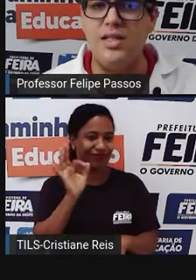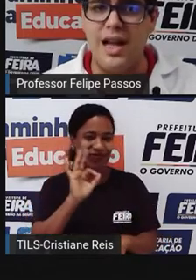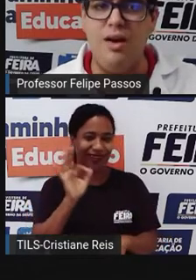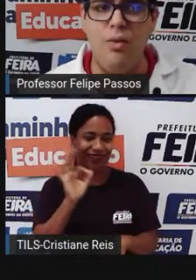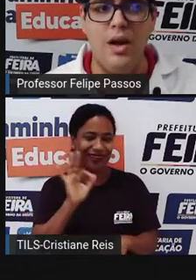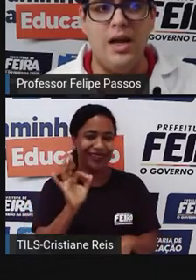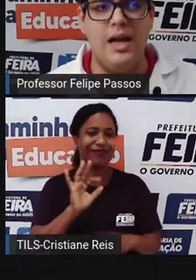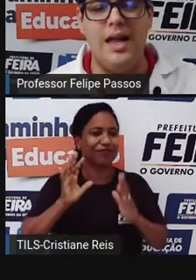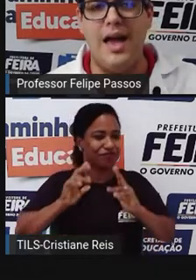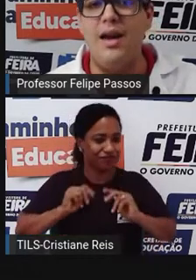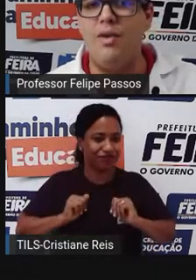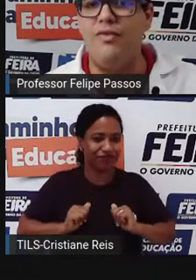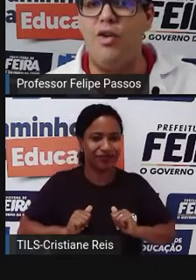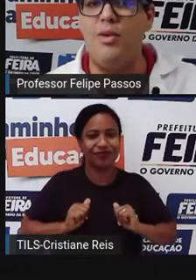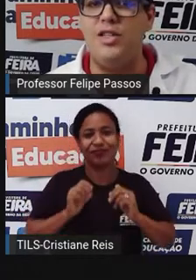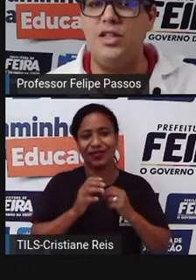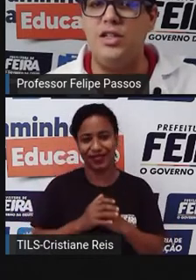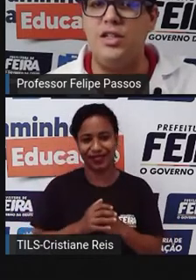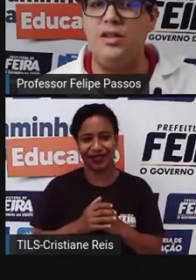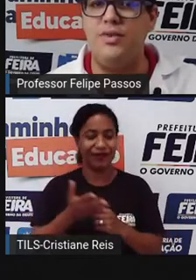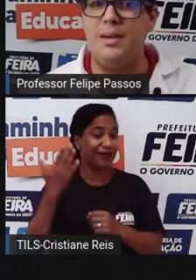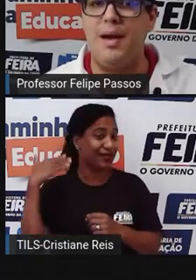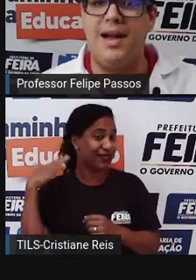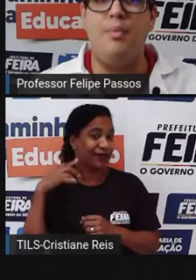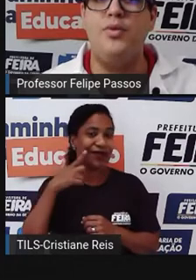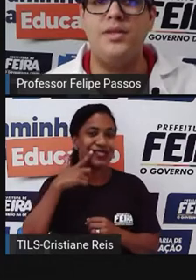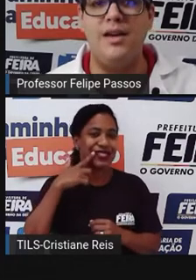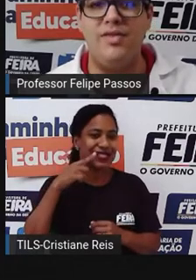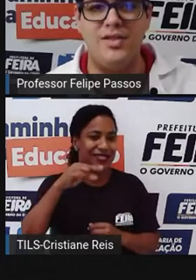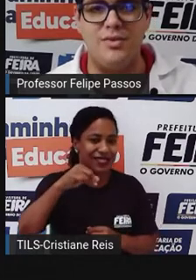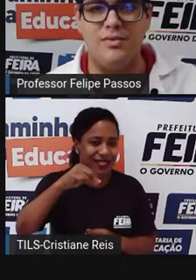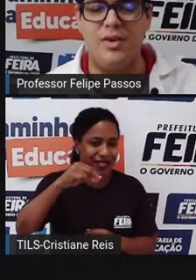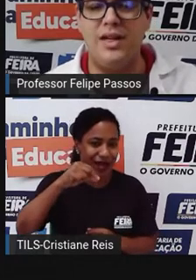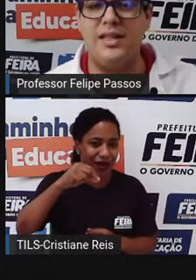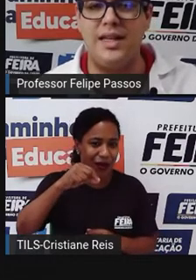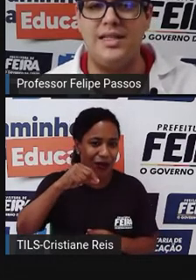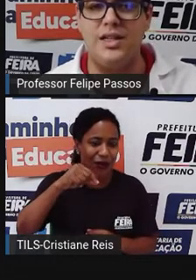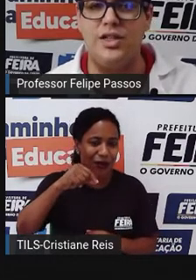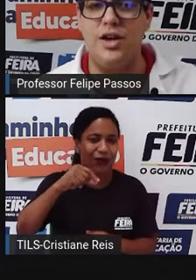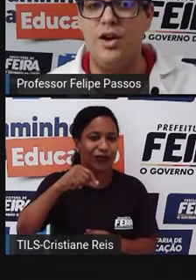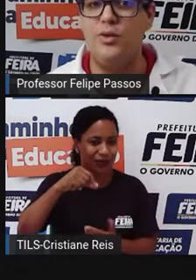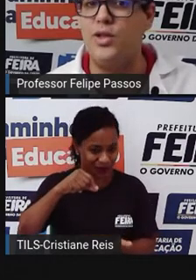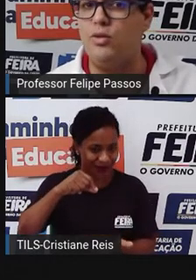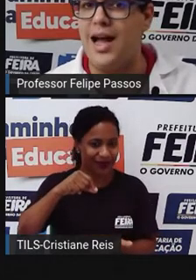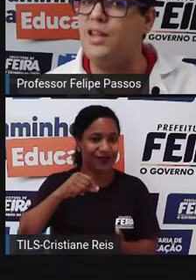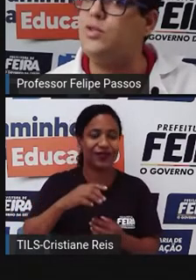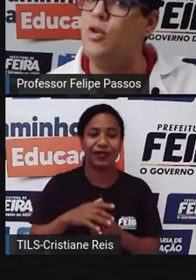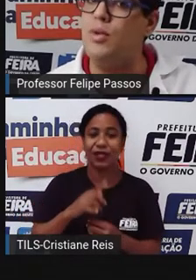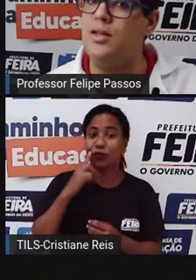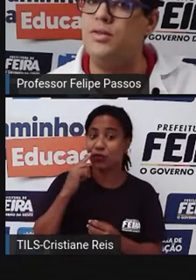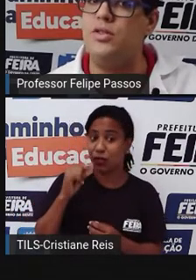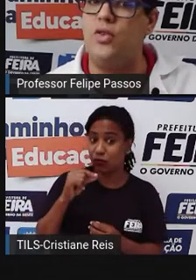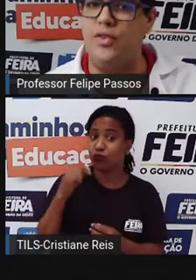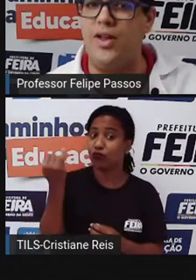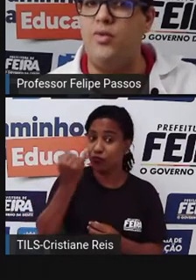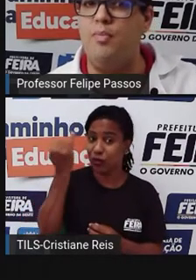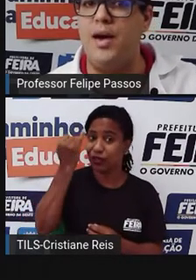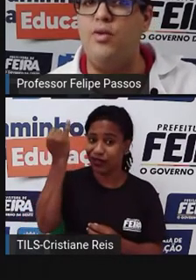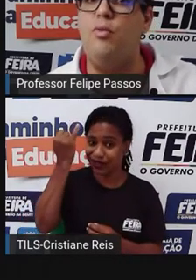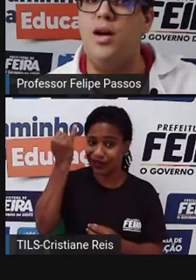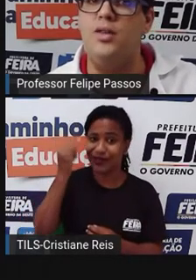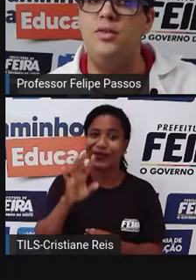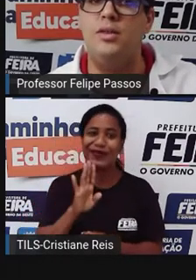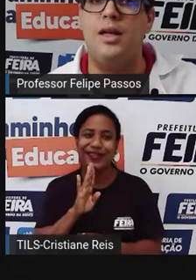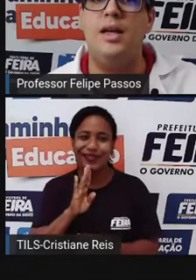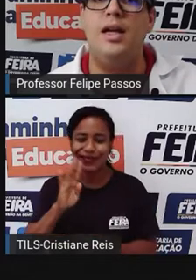Então o sal, ele era uma forma de você pagar por um serviço. Olha que interessante. Os soldados romanos, já ouviram falar do